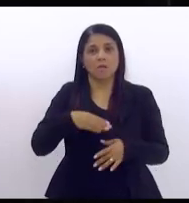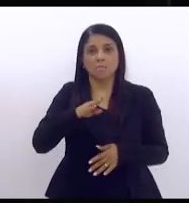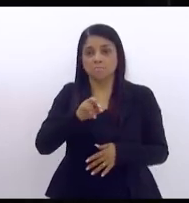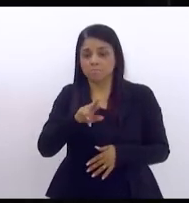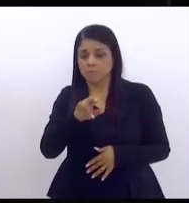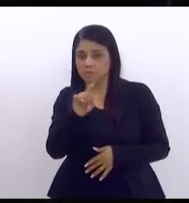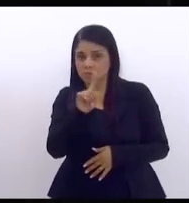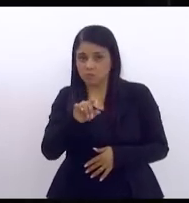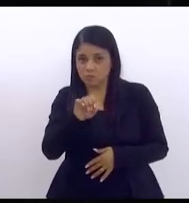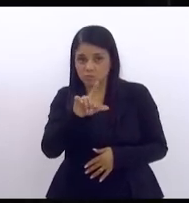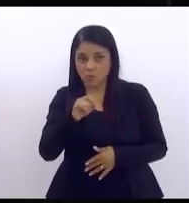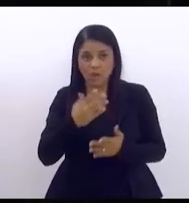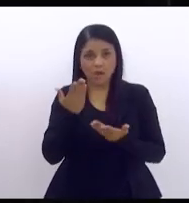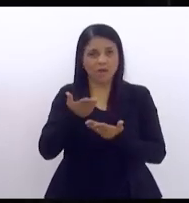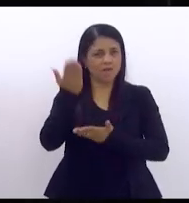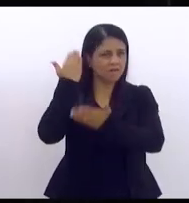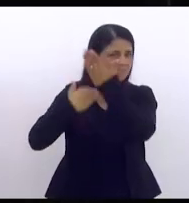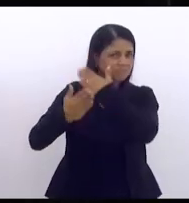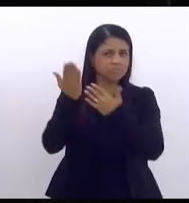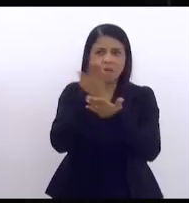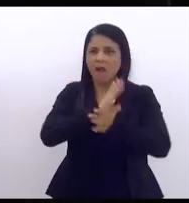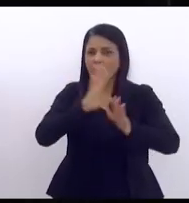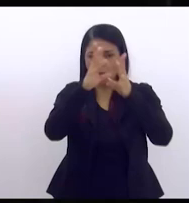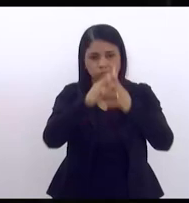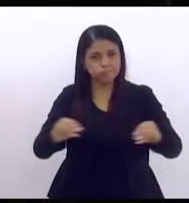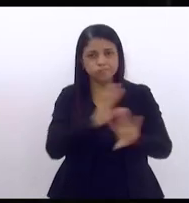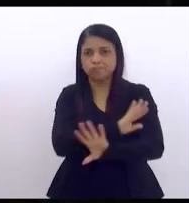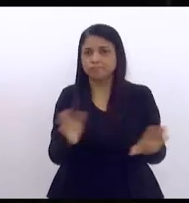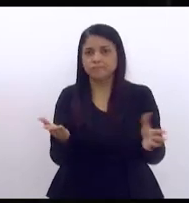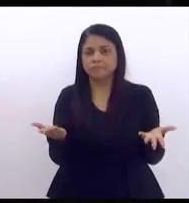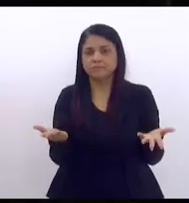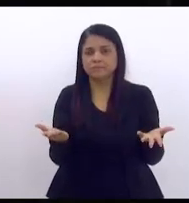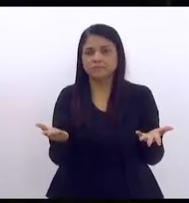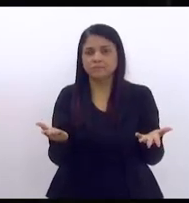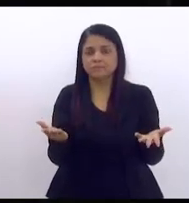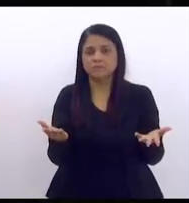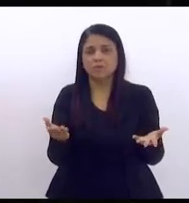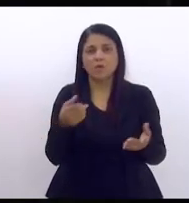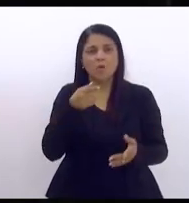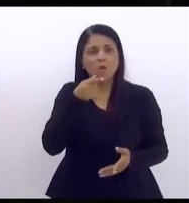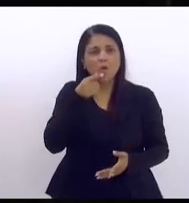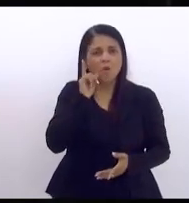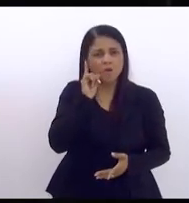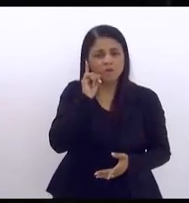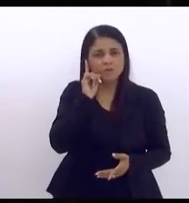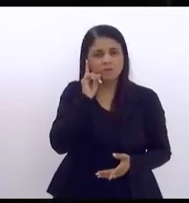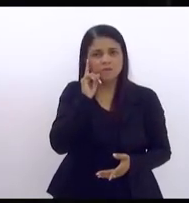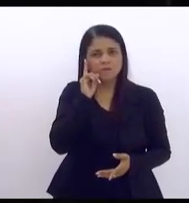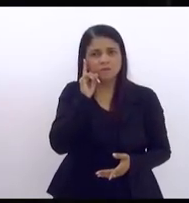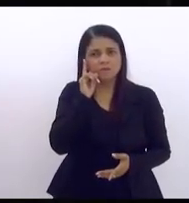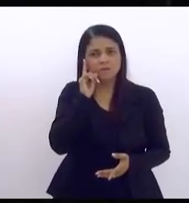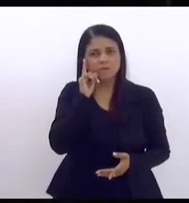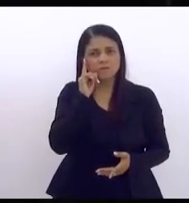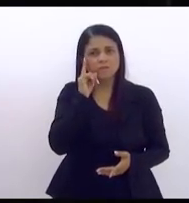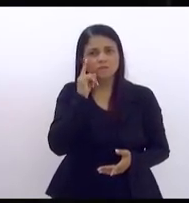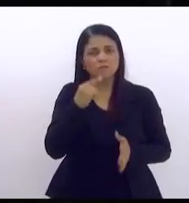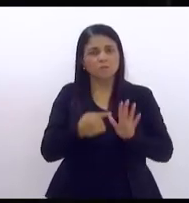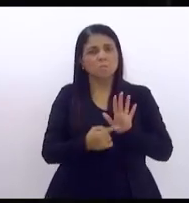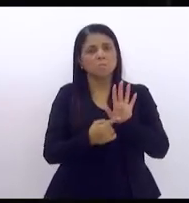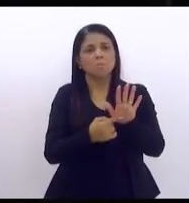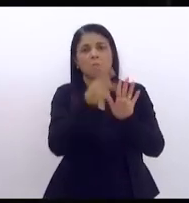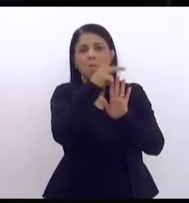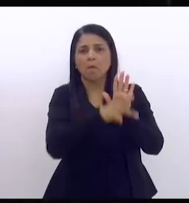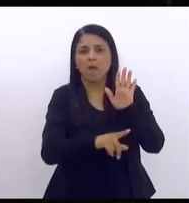botando em prática e ontem nada mais nada menos foi apresentada a PL